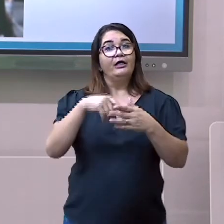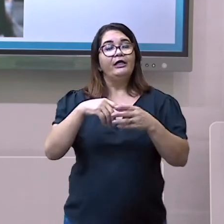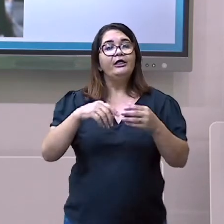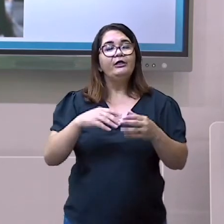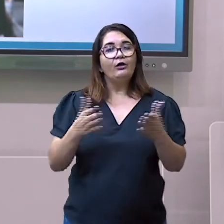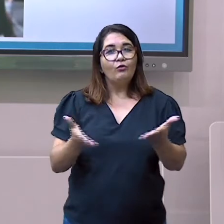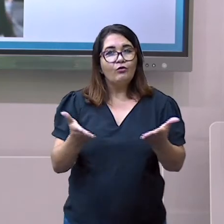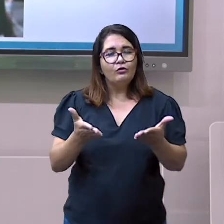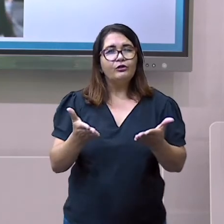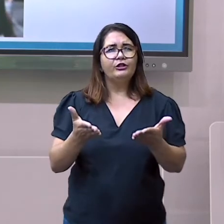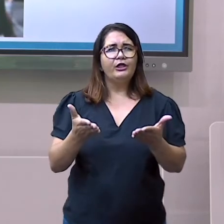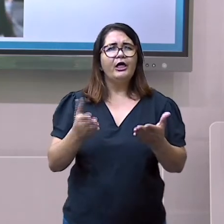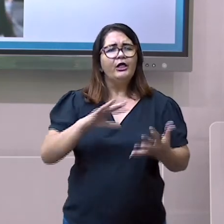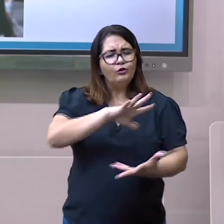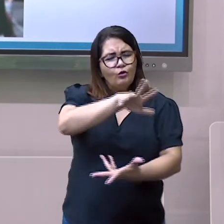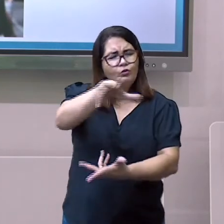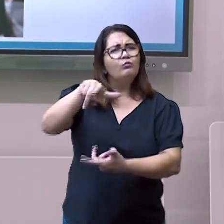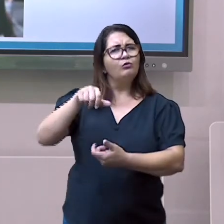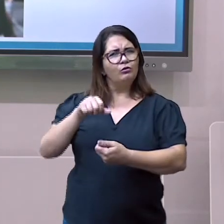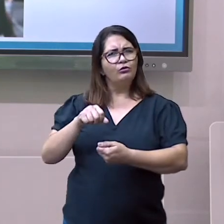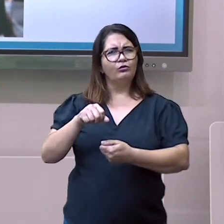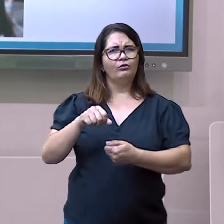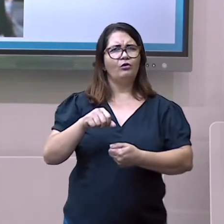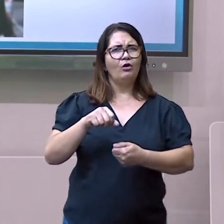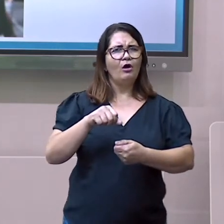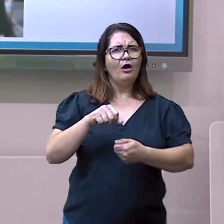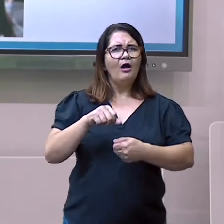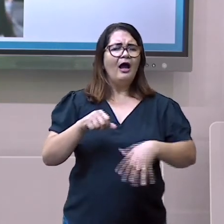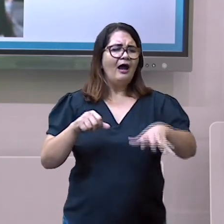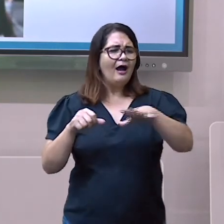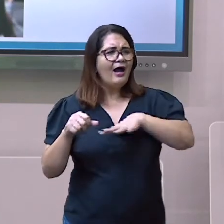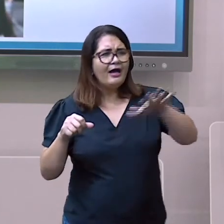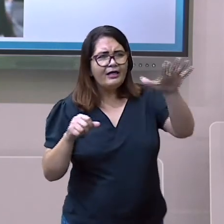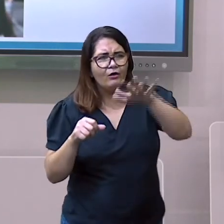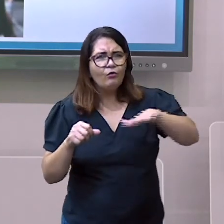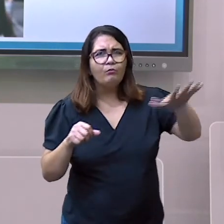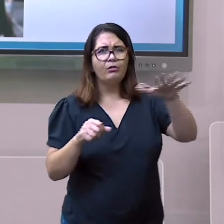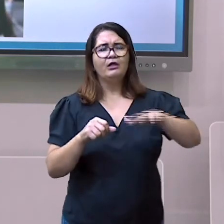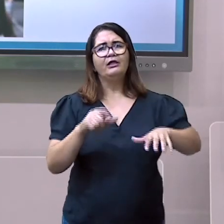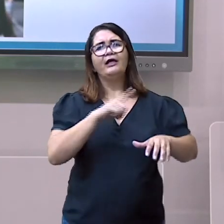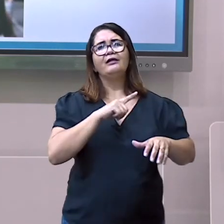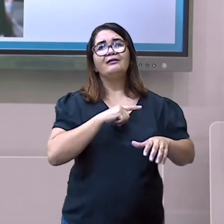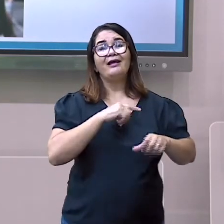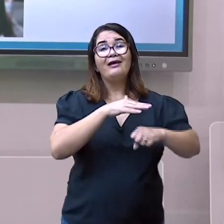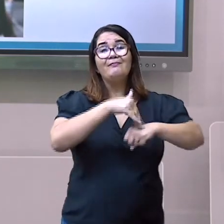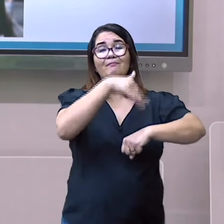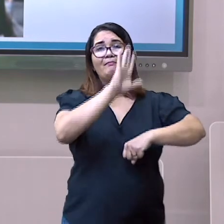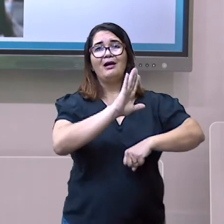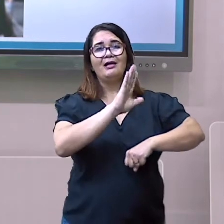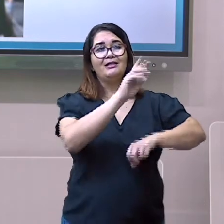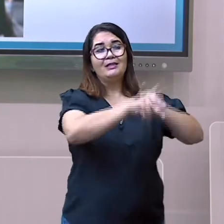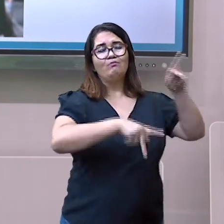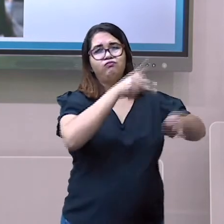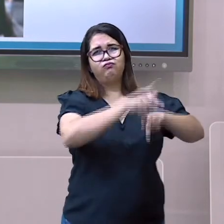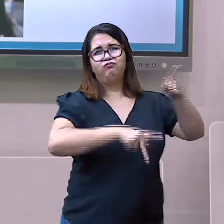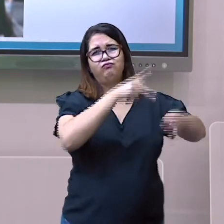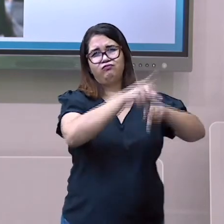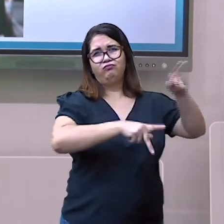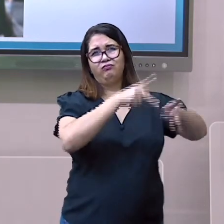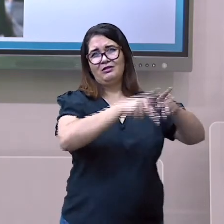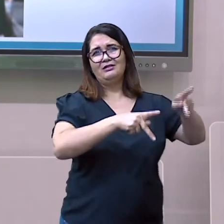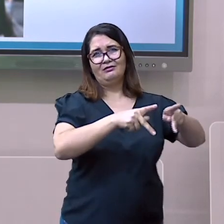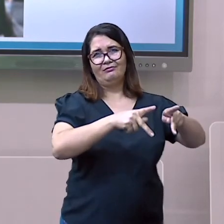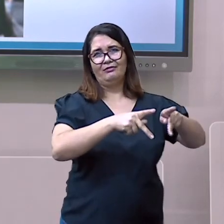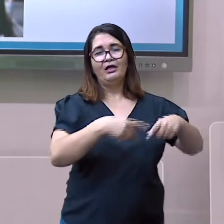urbanas. No Brasil e em todos os países de urbanização recente, o crescimento das